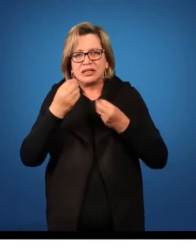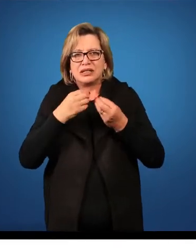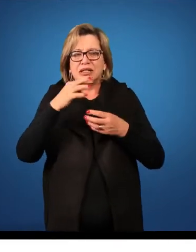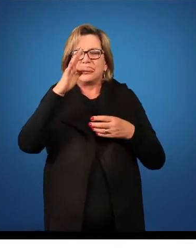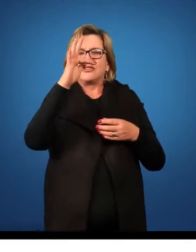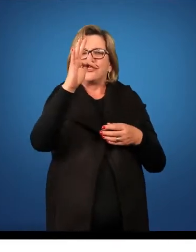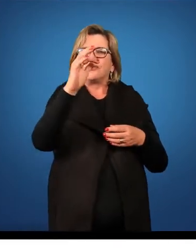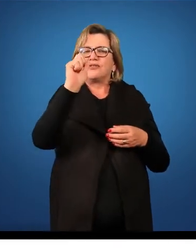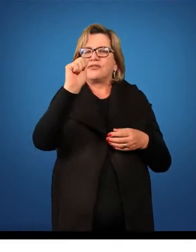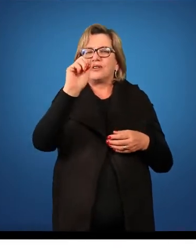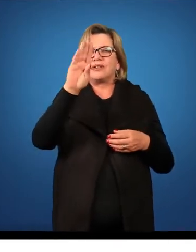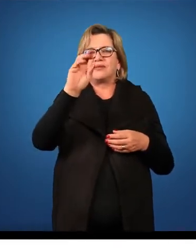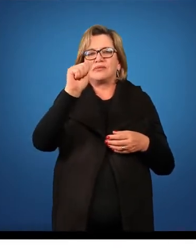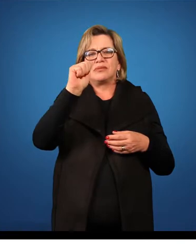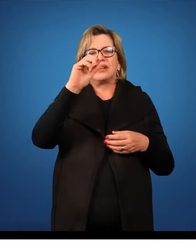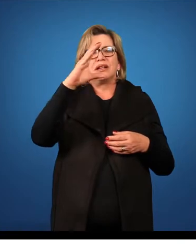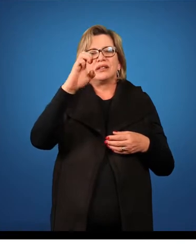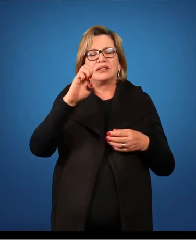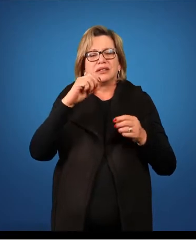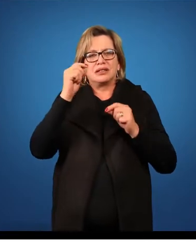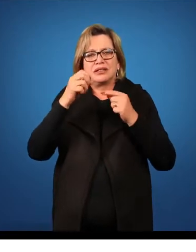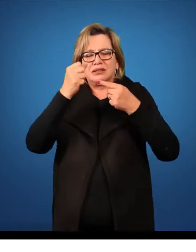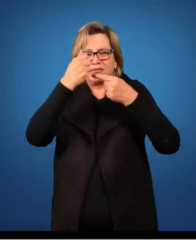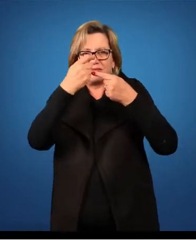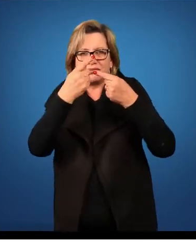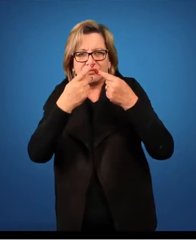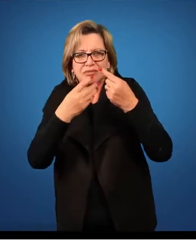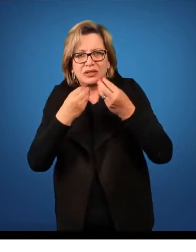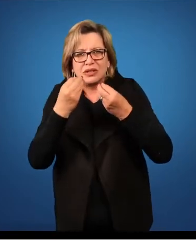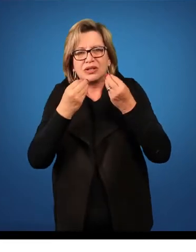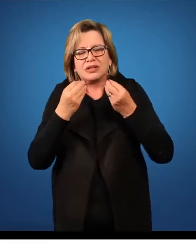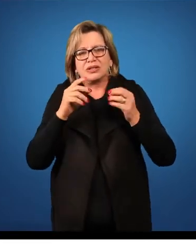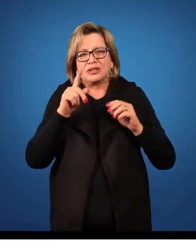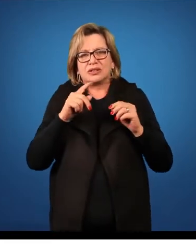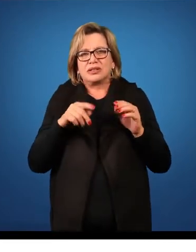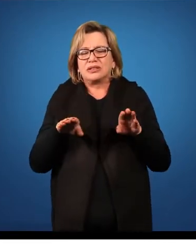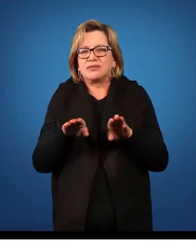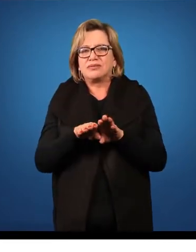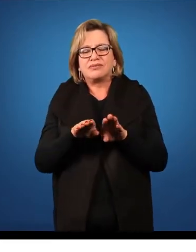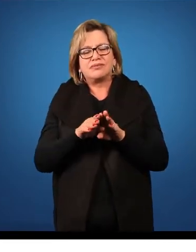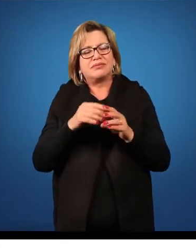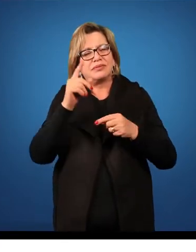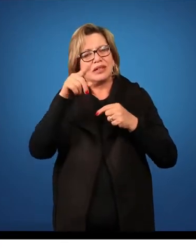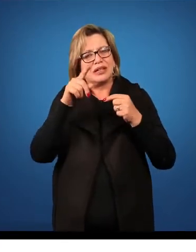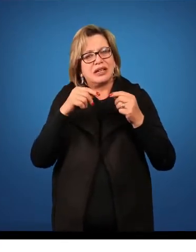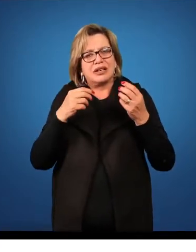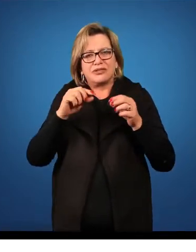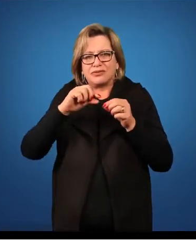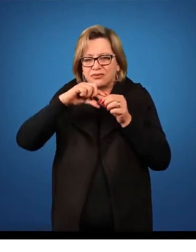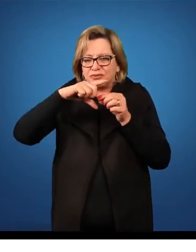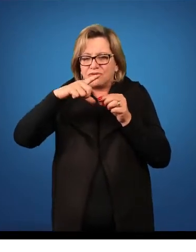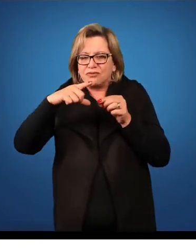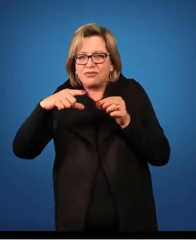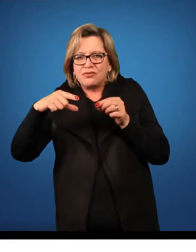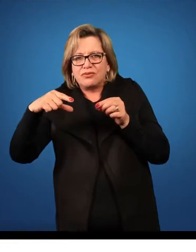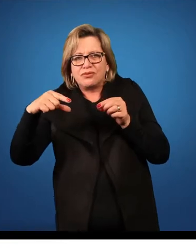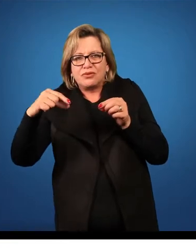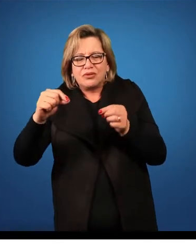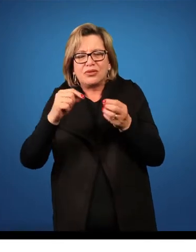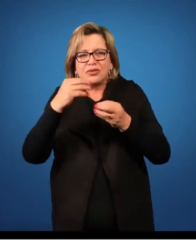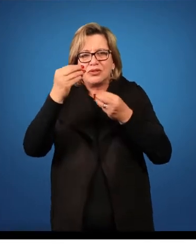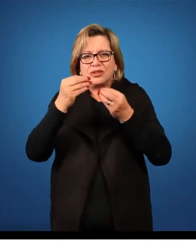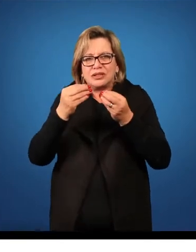Fabace. O que caracteriza a família Fabace ou Leguminose são folhas compostas